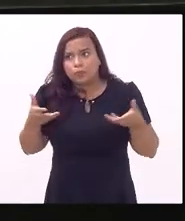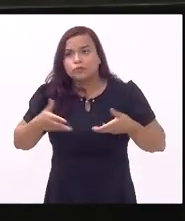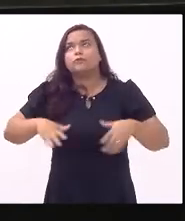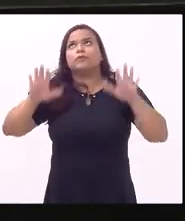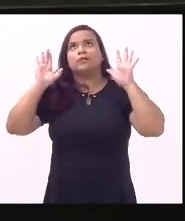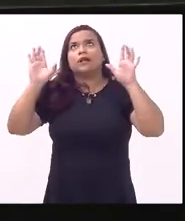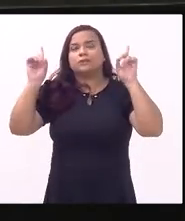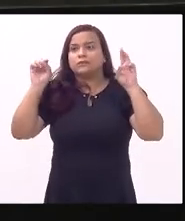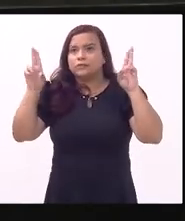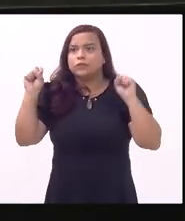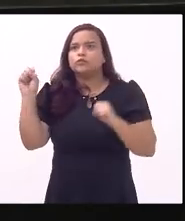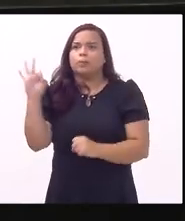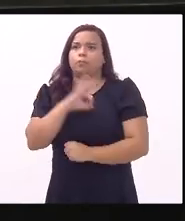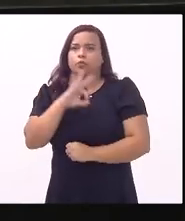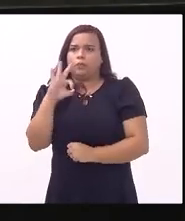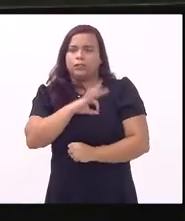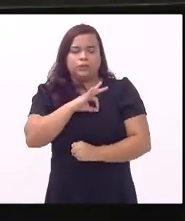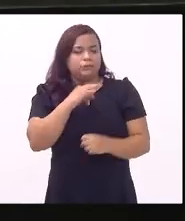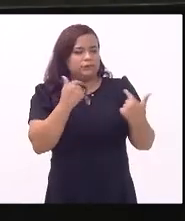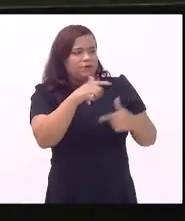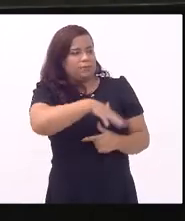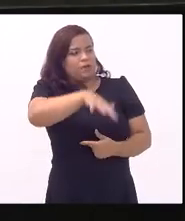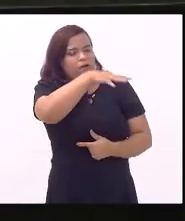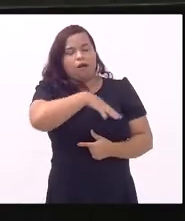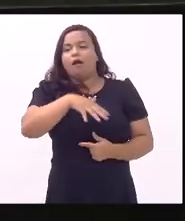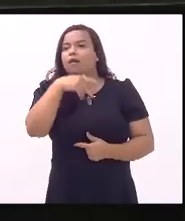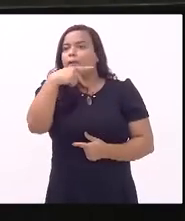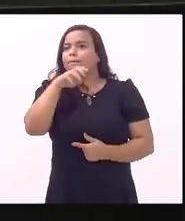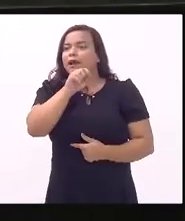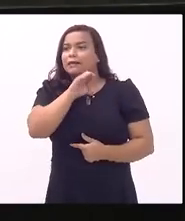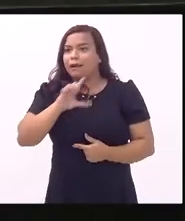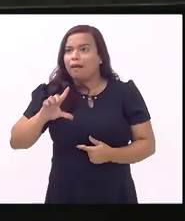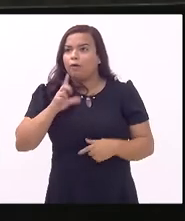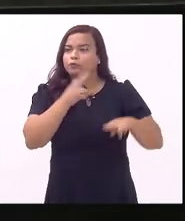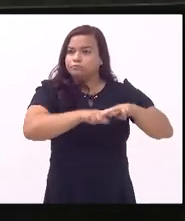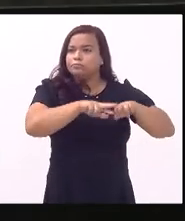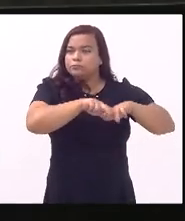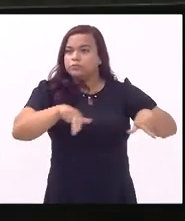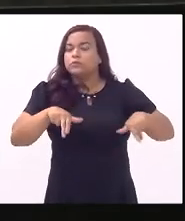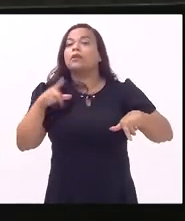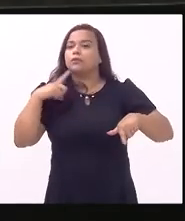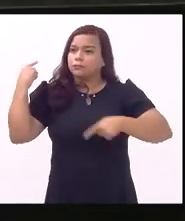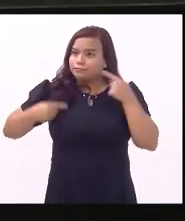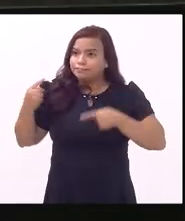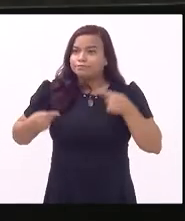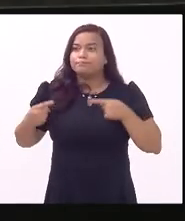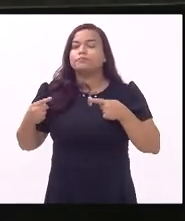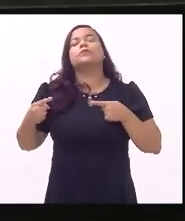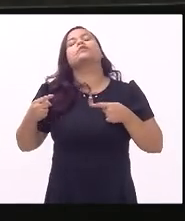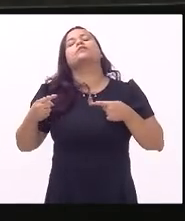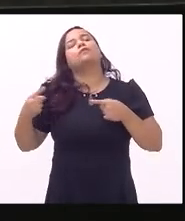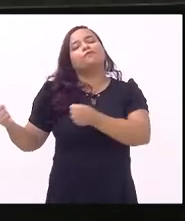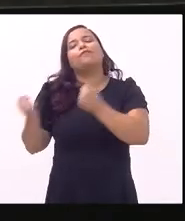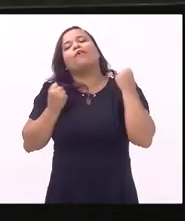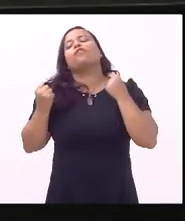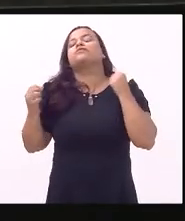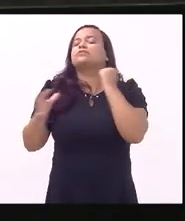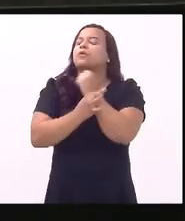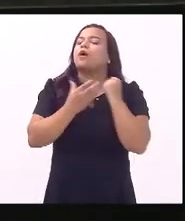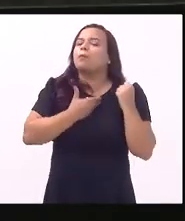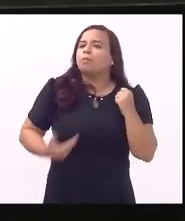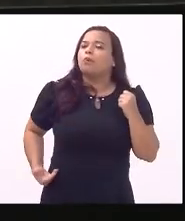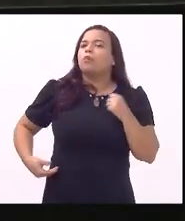a Polícia Penal está no meio do debate e da discussão das forças de segurança pública do Estado do Rio de Janeiro